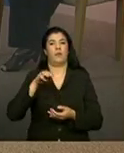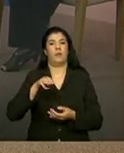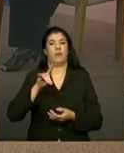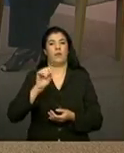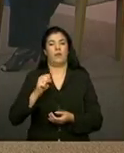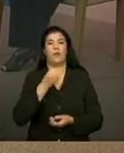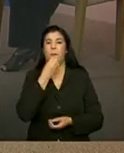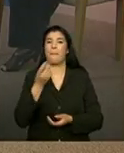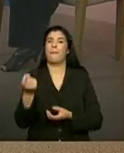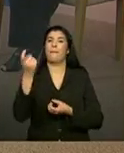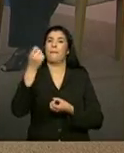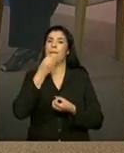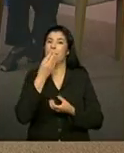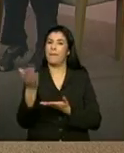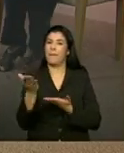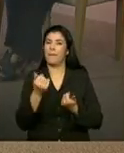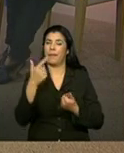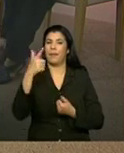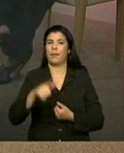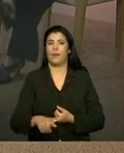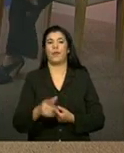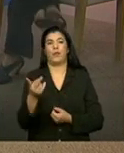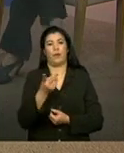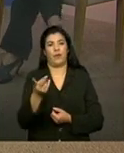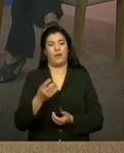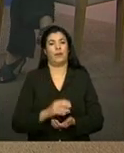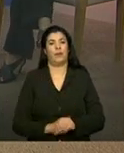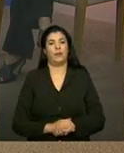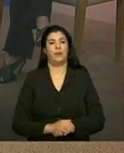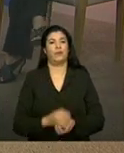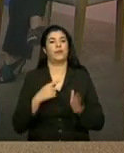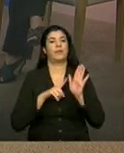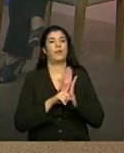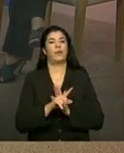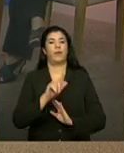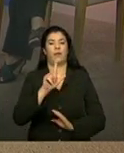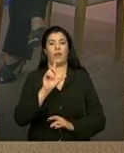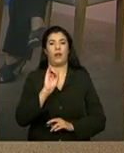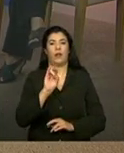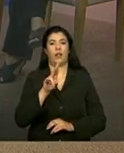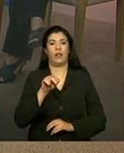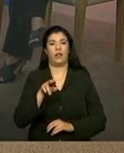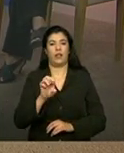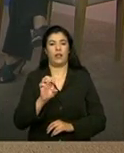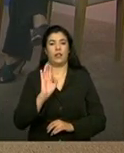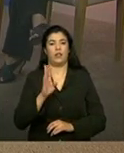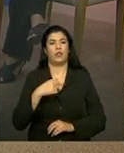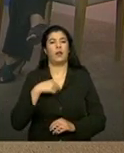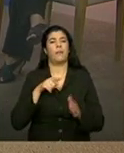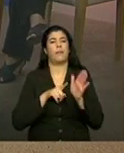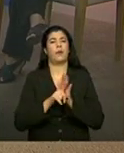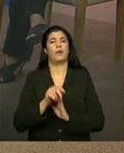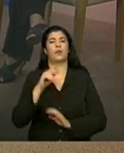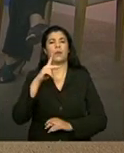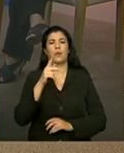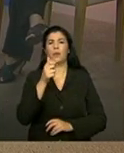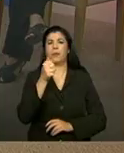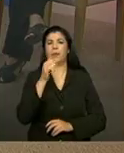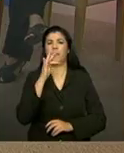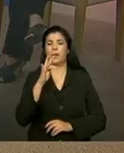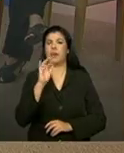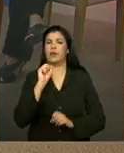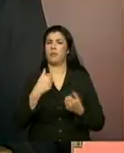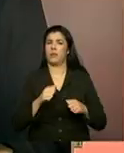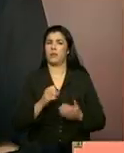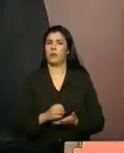Liliane, de novo. Bem-vinda, Carolina. Bom, Liliane, como foi dito no bloco anterior, o PAIF deve ser ofertado exclusivamente